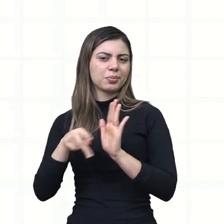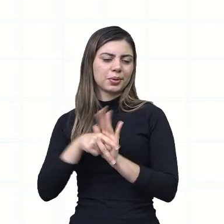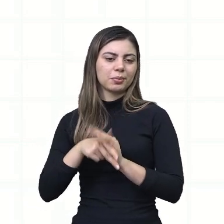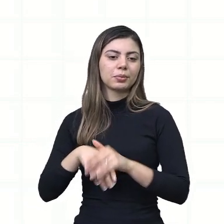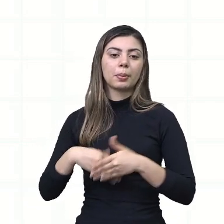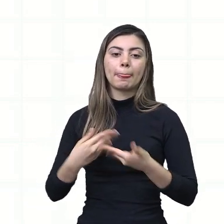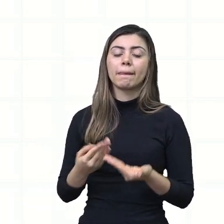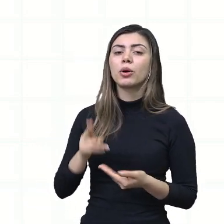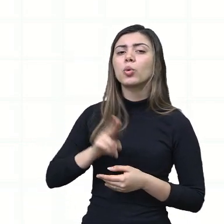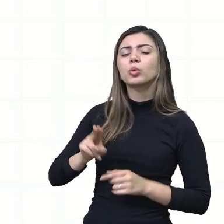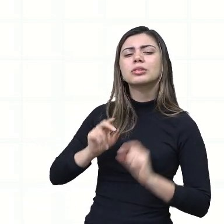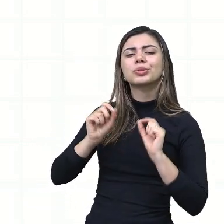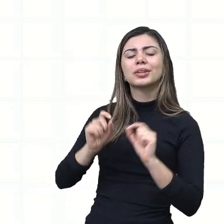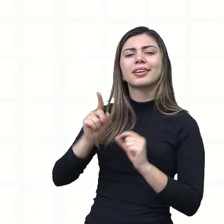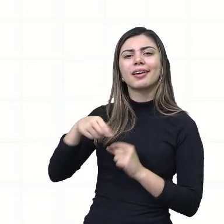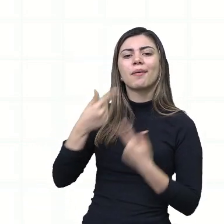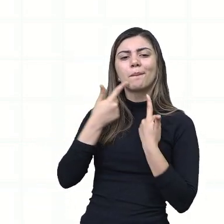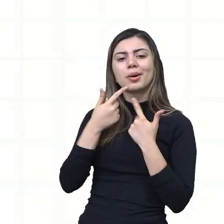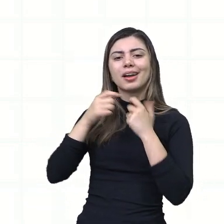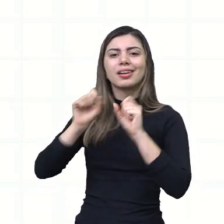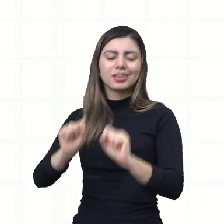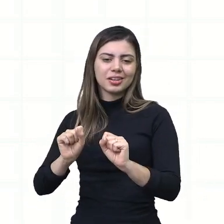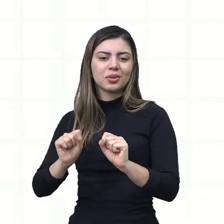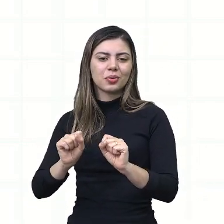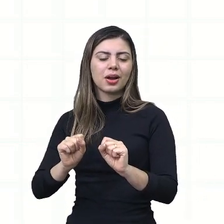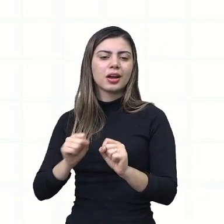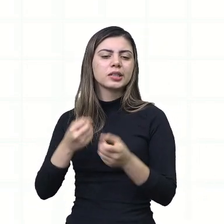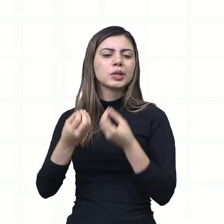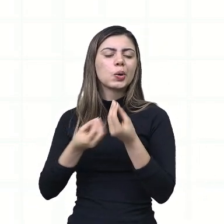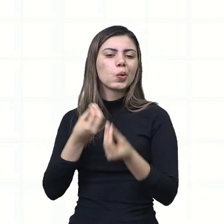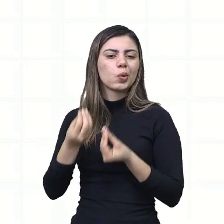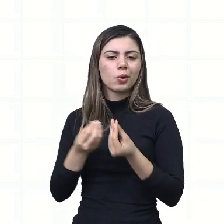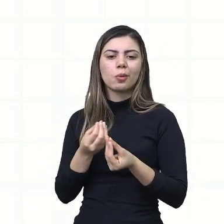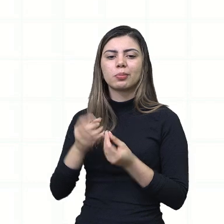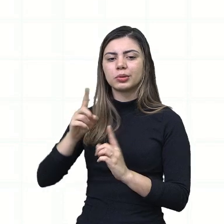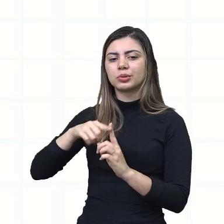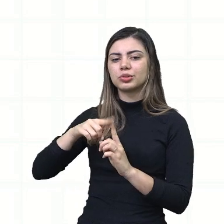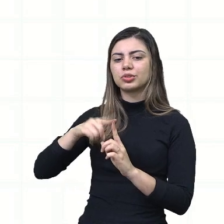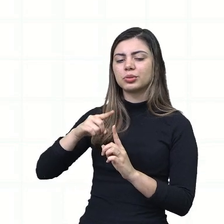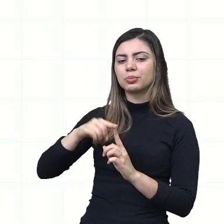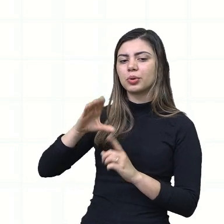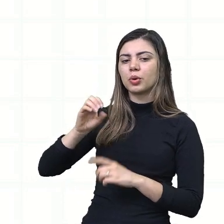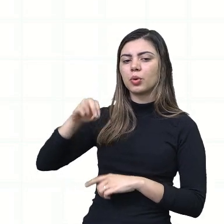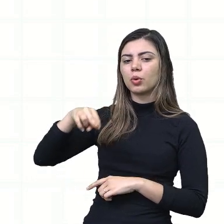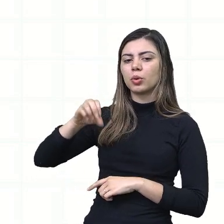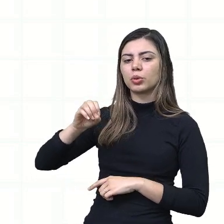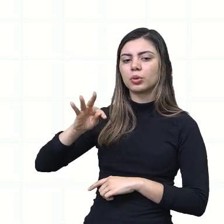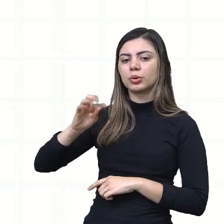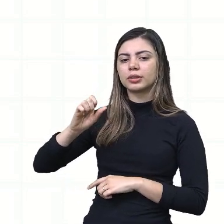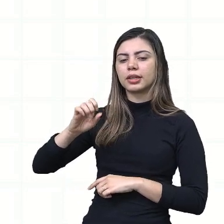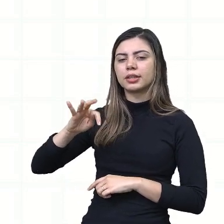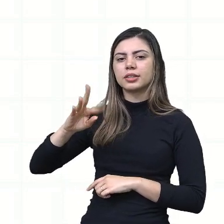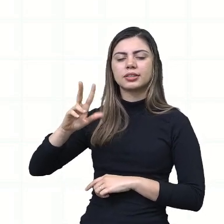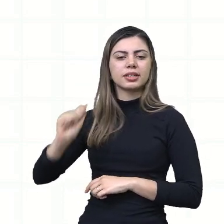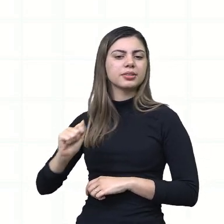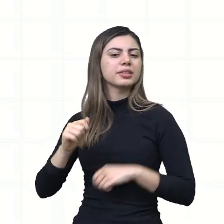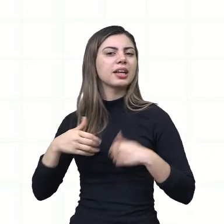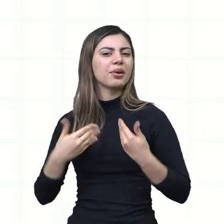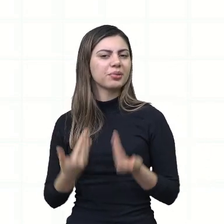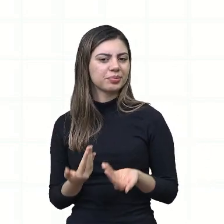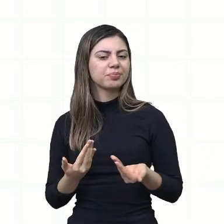linguagem, ela traz uma linguagem conotativa, figurativa.